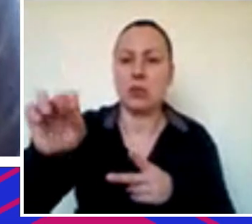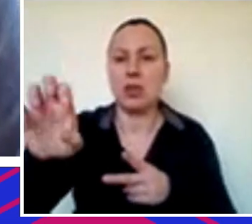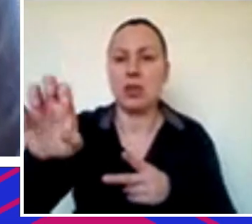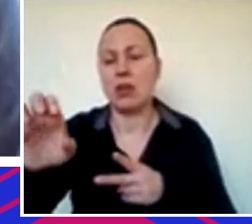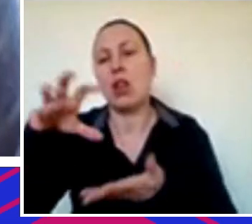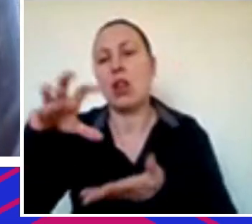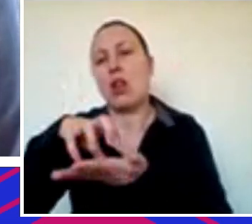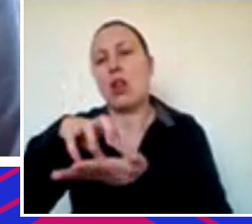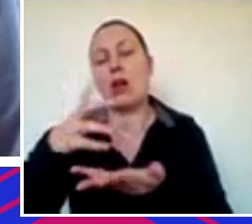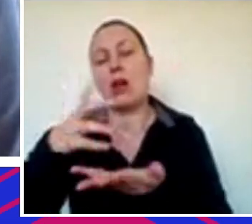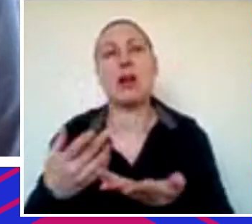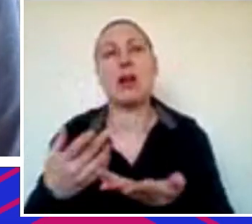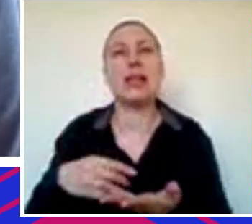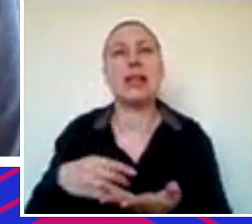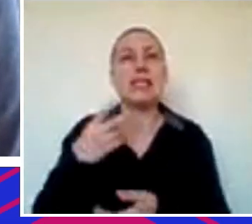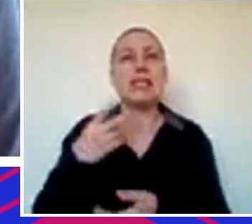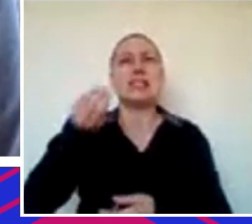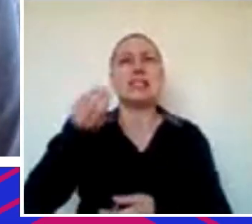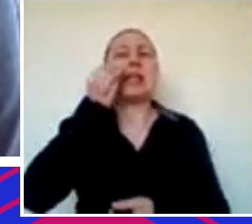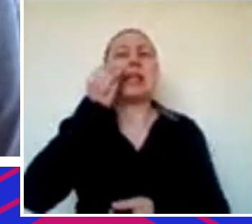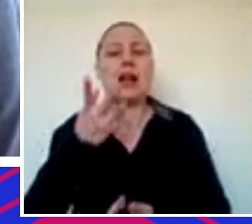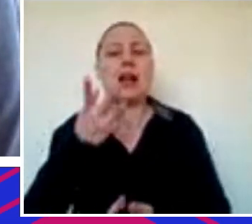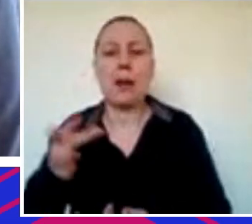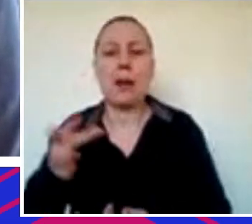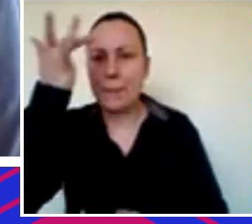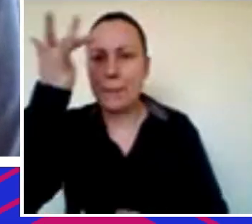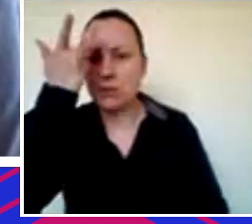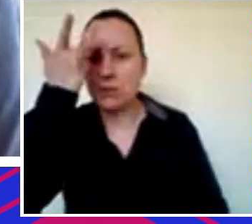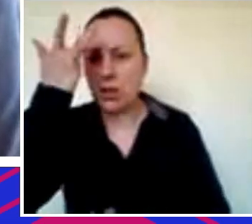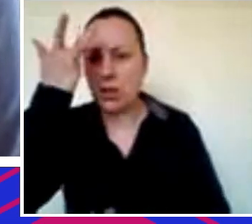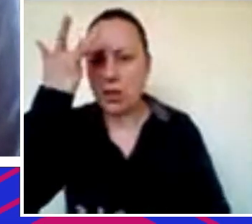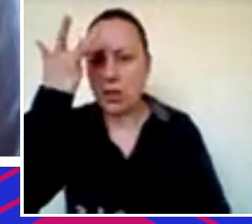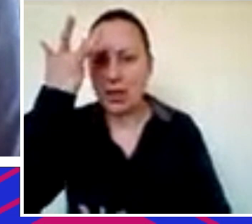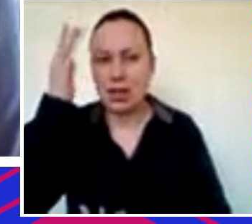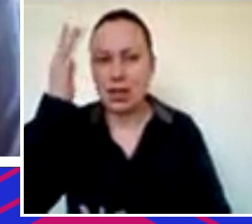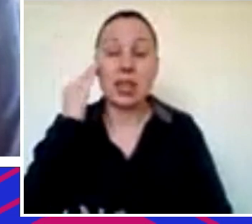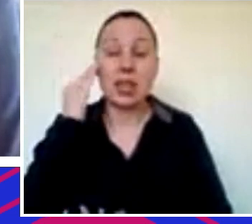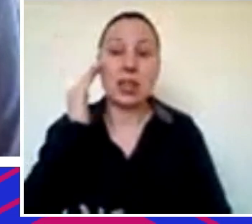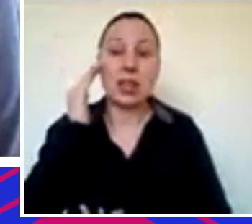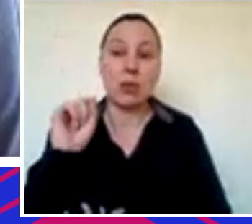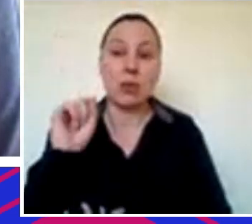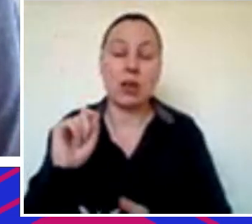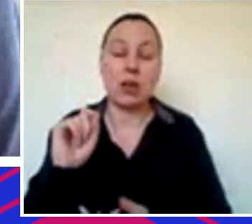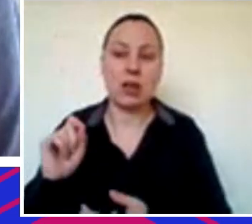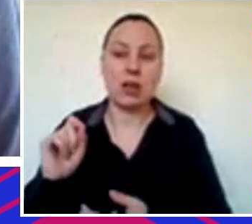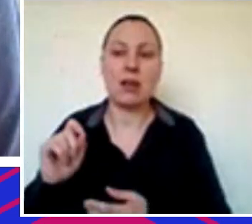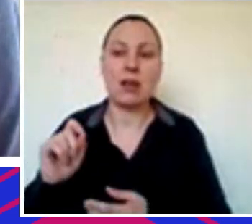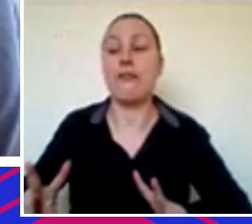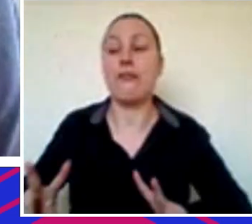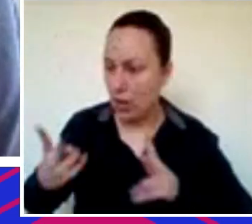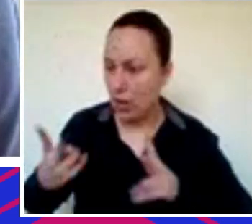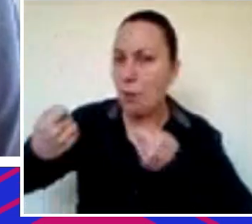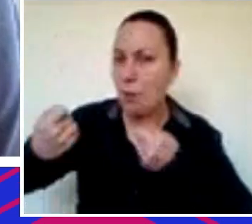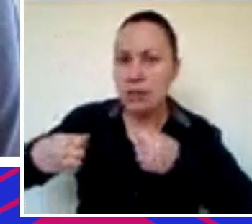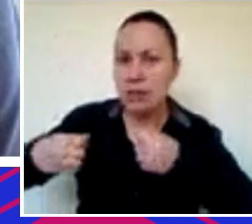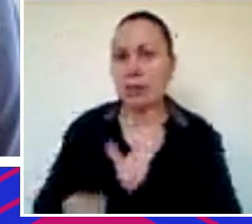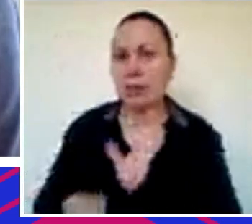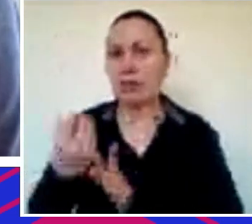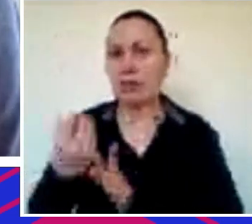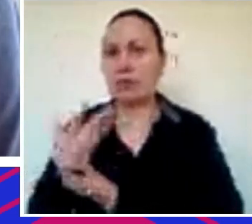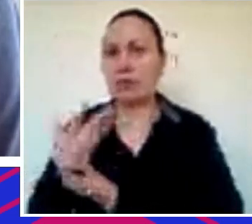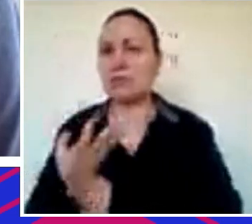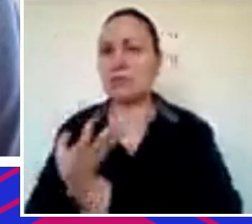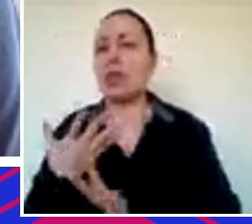E aí, eu acho que nessa nossa busca de ser uma companhia mais madura, né, e entender que a gente tinha muito valor para ser criado, teve um